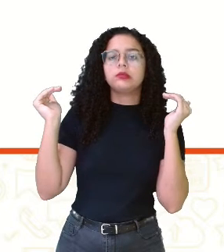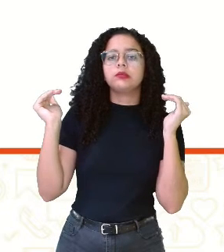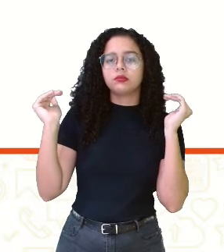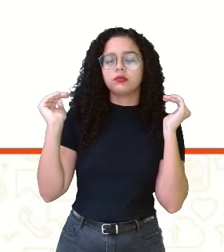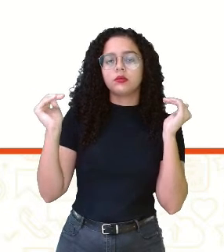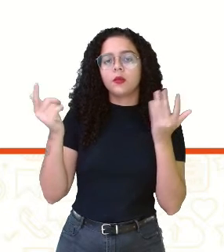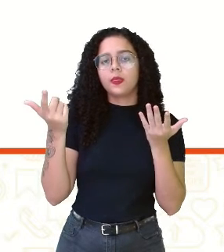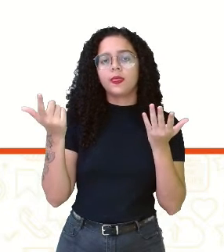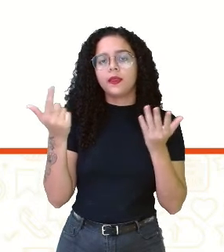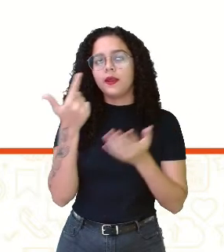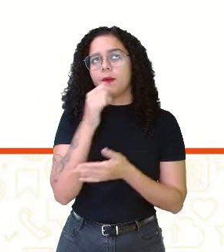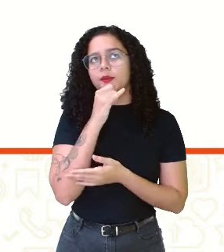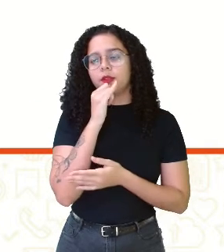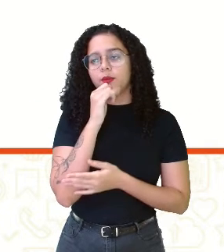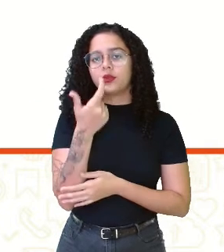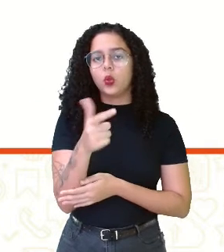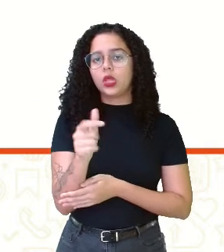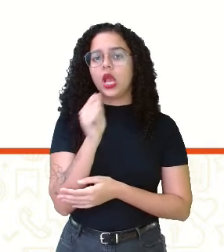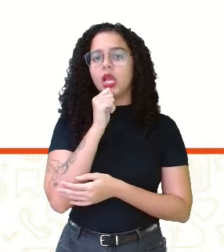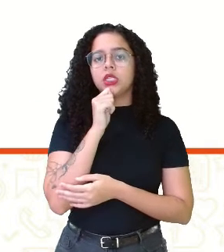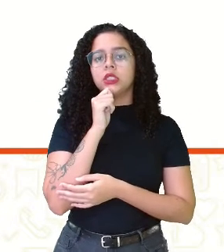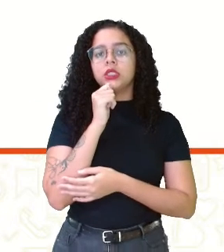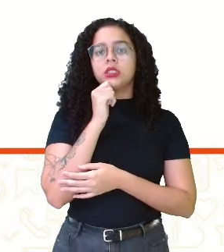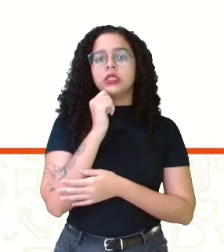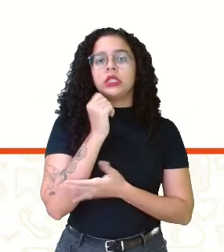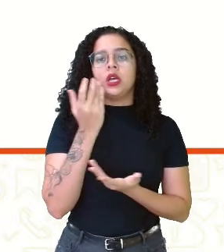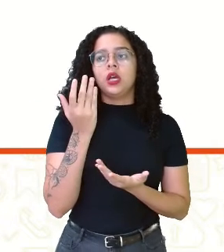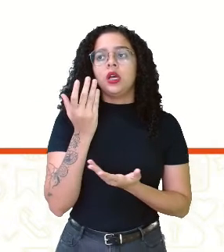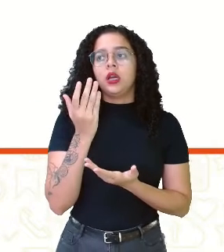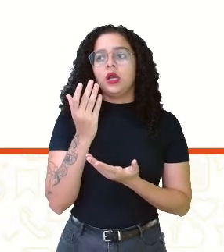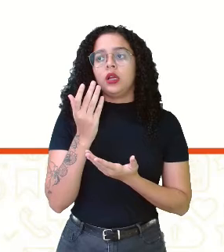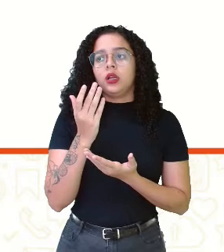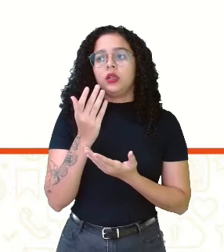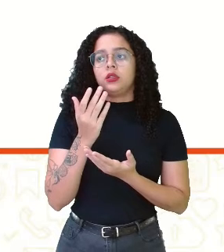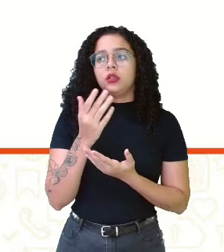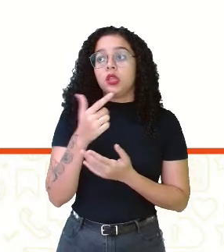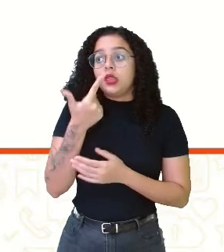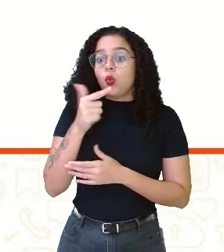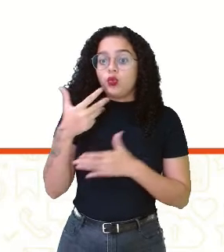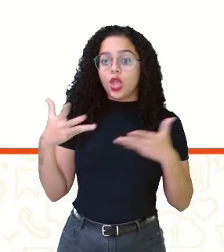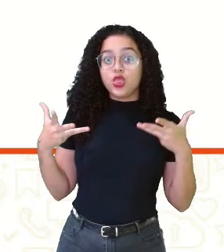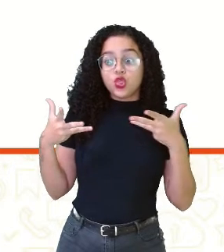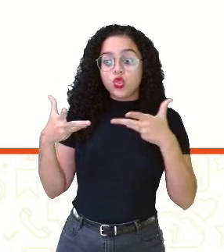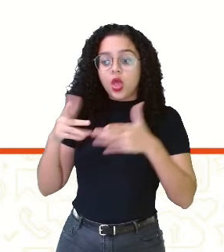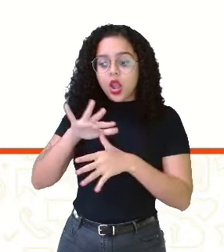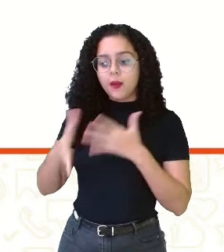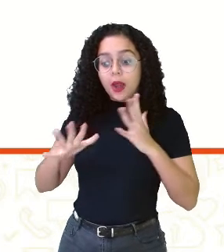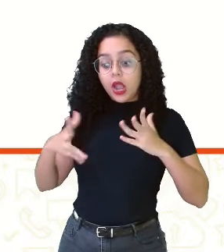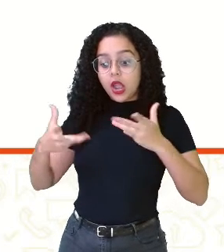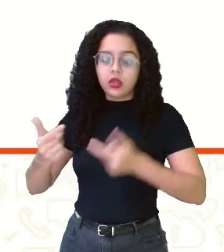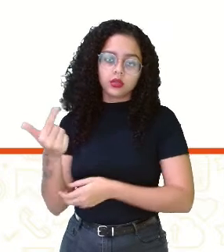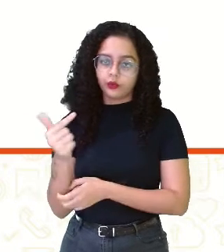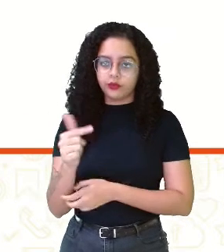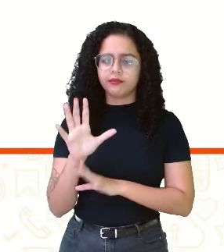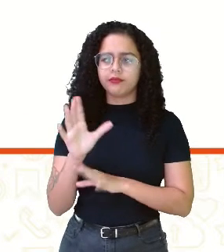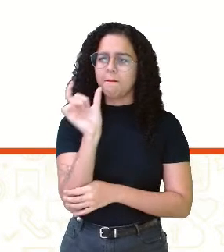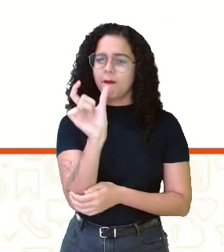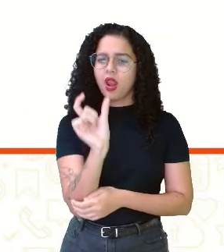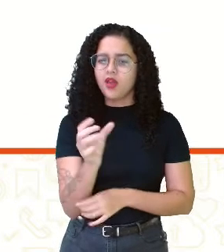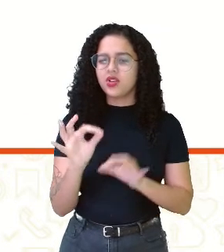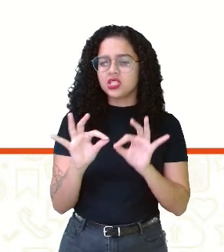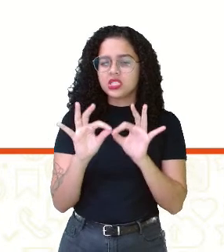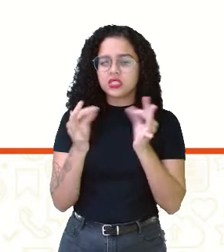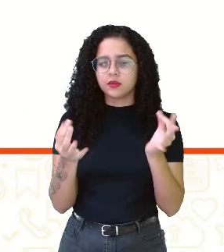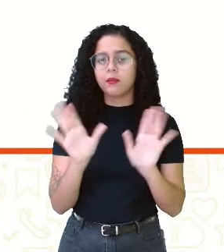que não tem ainda alguma... A Libras, o domínio de Libras. Palavras simples. Eu trouxe palavras